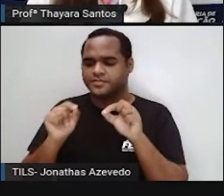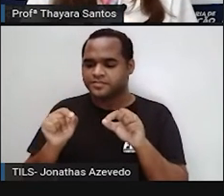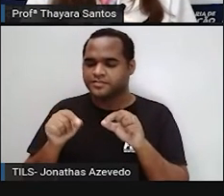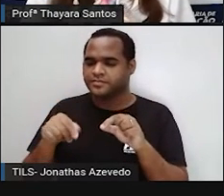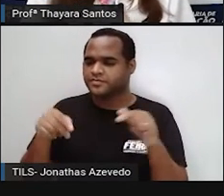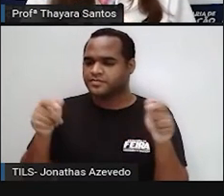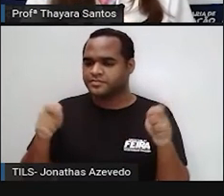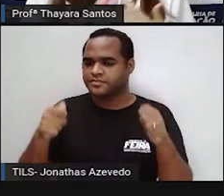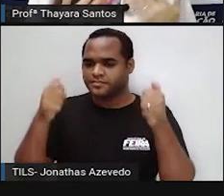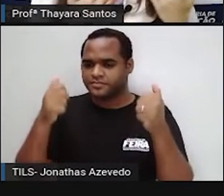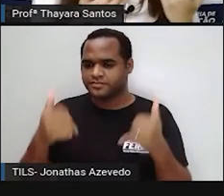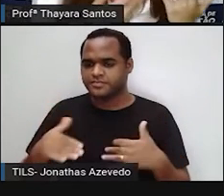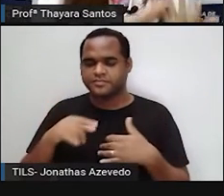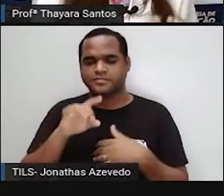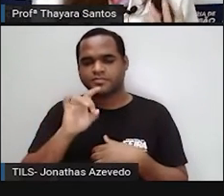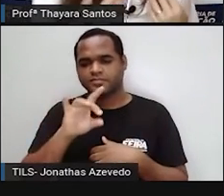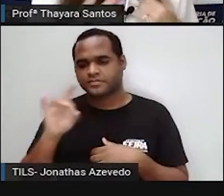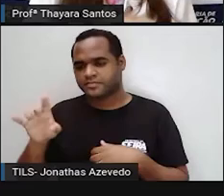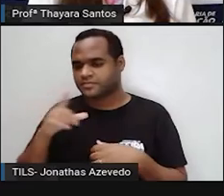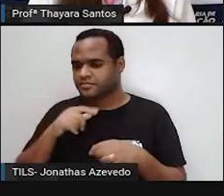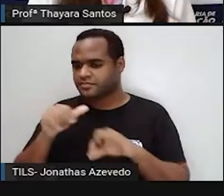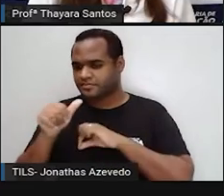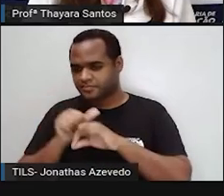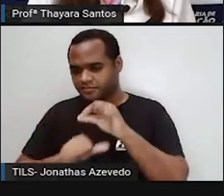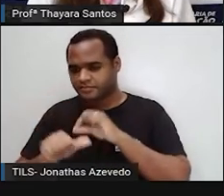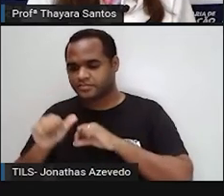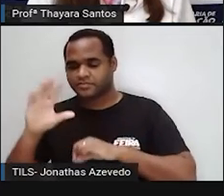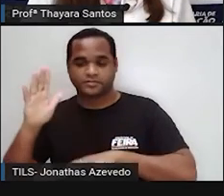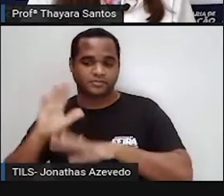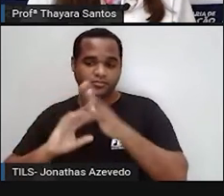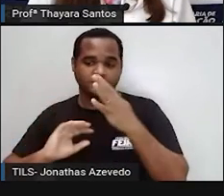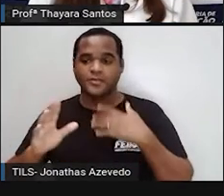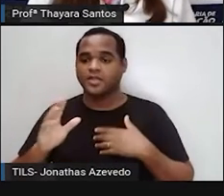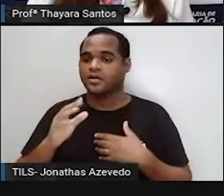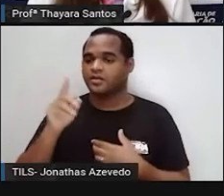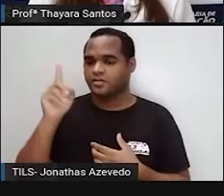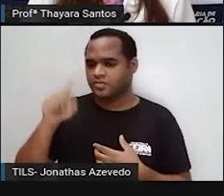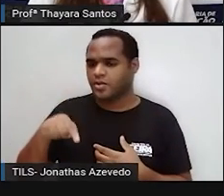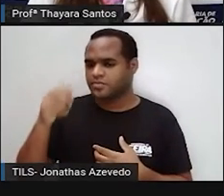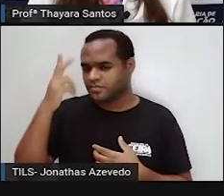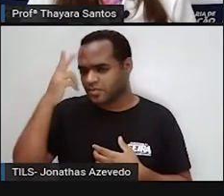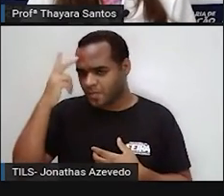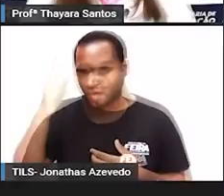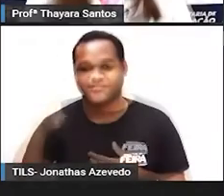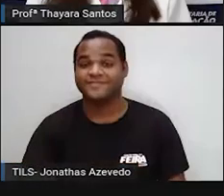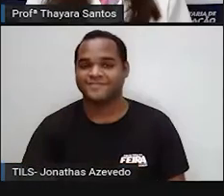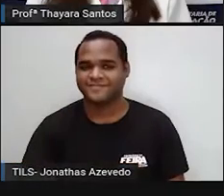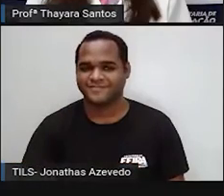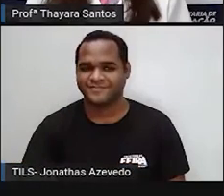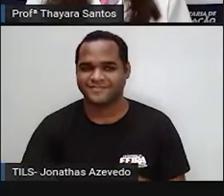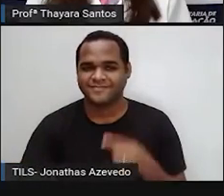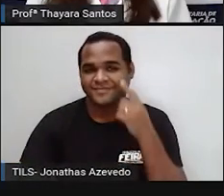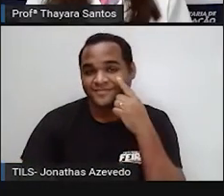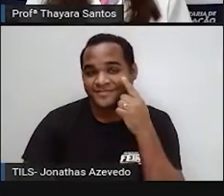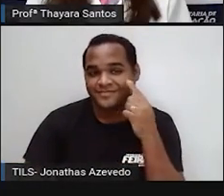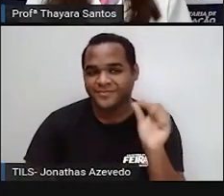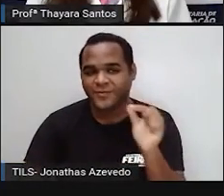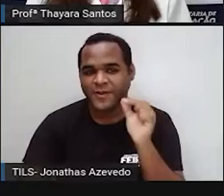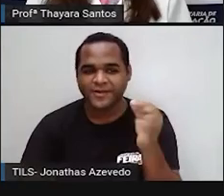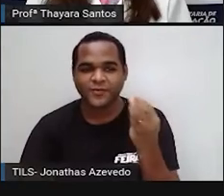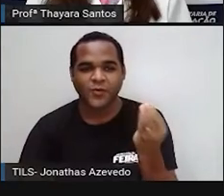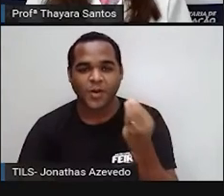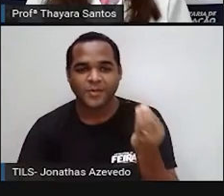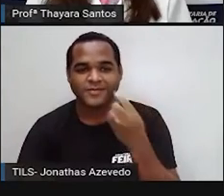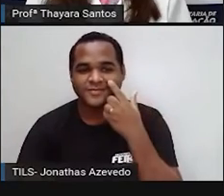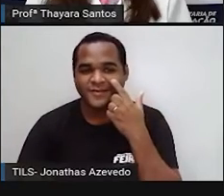é que as alterações que estão acontecendo lá impactam diretamente na nossa vida. Então, vamos lá descobrir. Olá, eu sou a Roberta